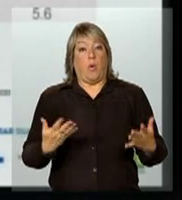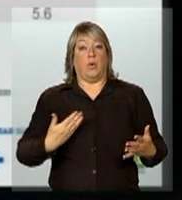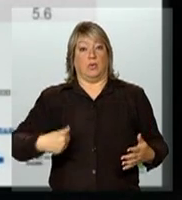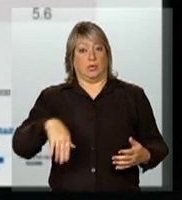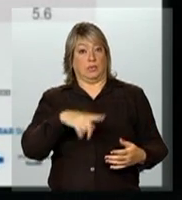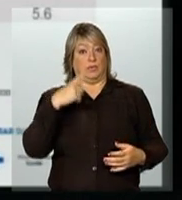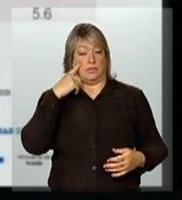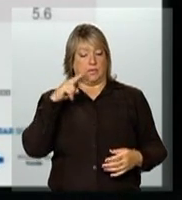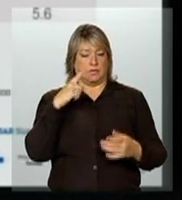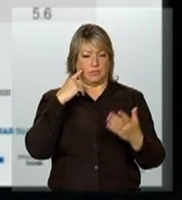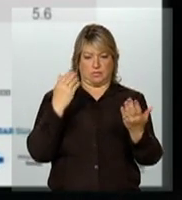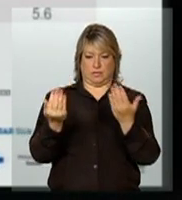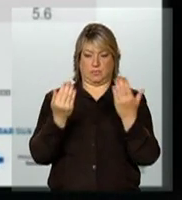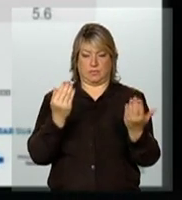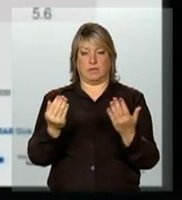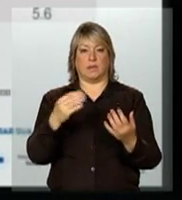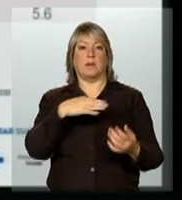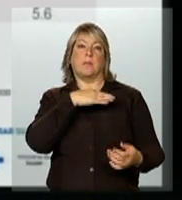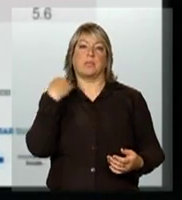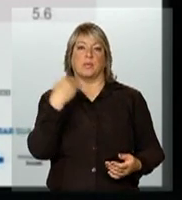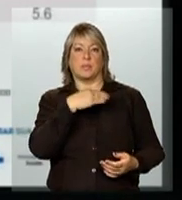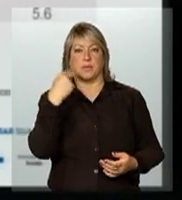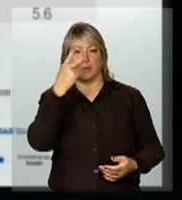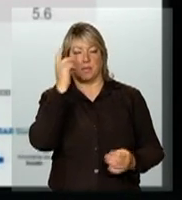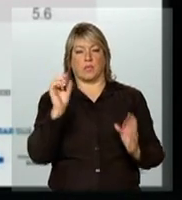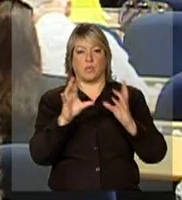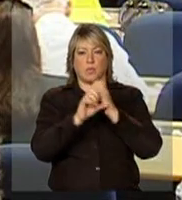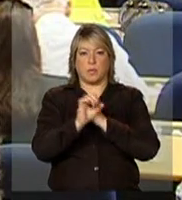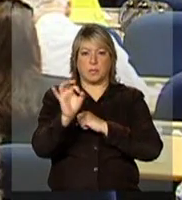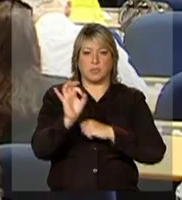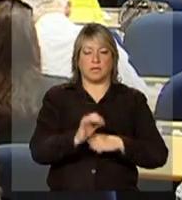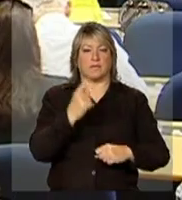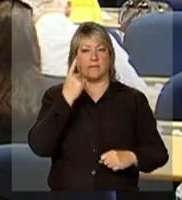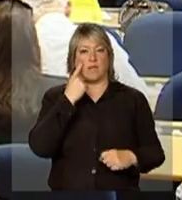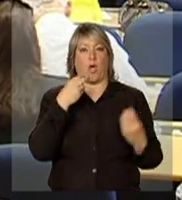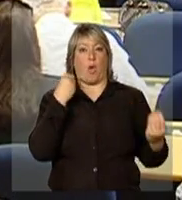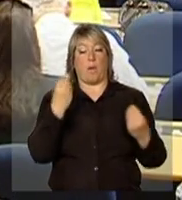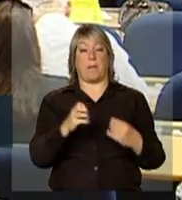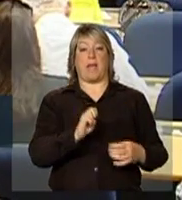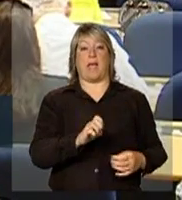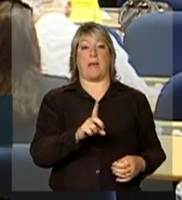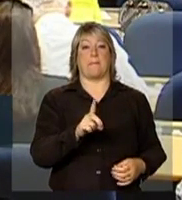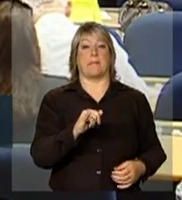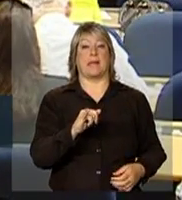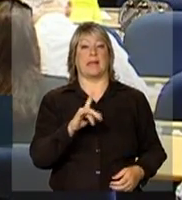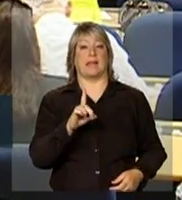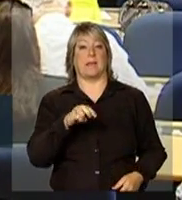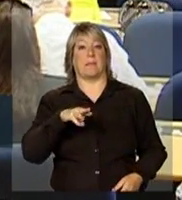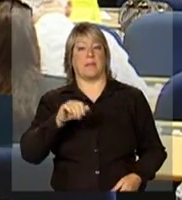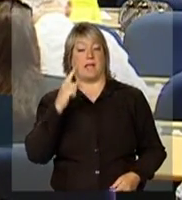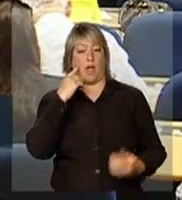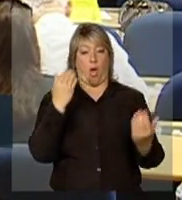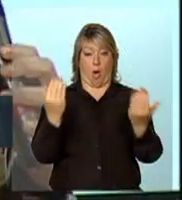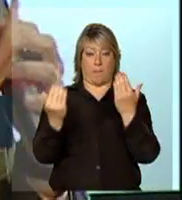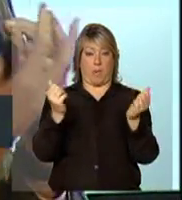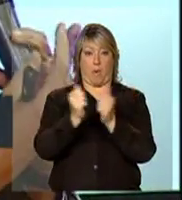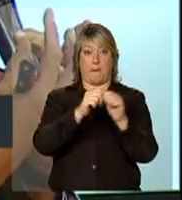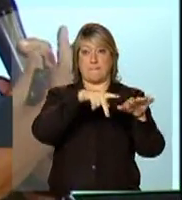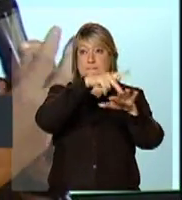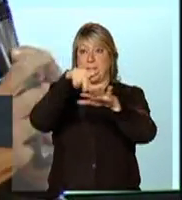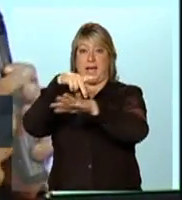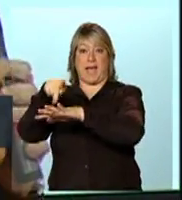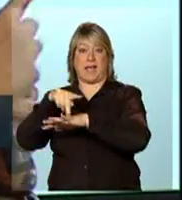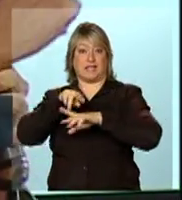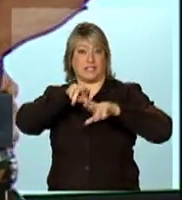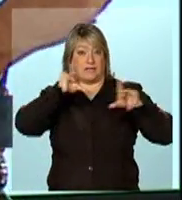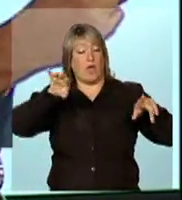coeficiente de mortalidade padronizado, que a gente utiliza em epidemiologia, quando a gente quer comparar países diferentes ou um mesmo